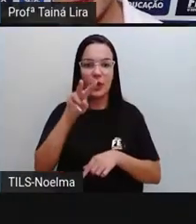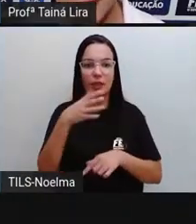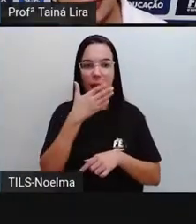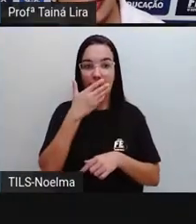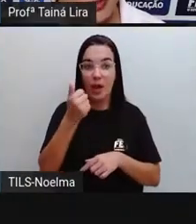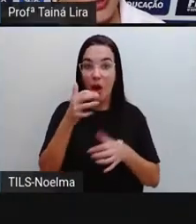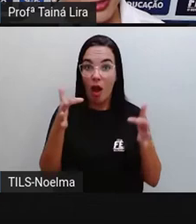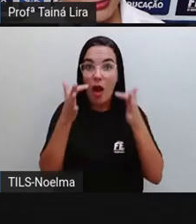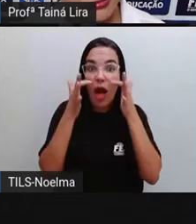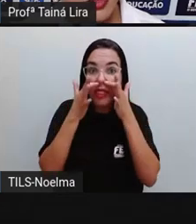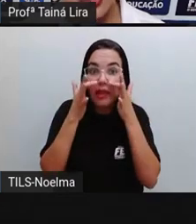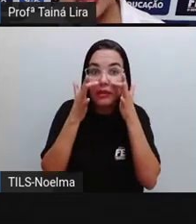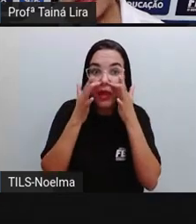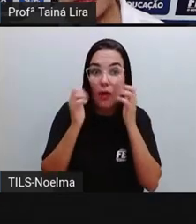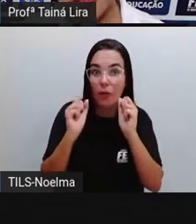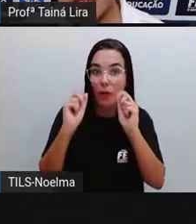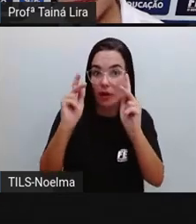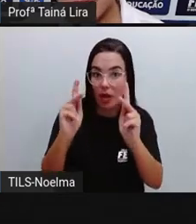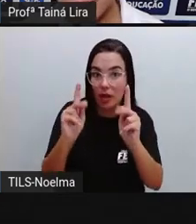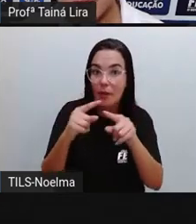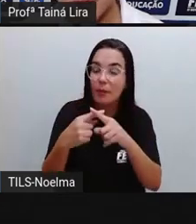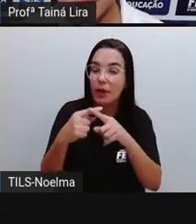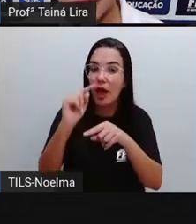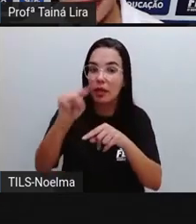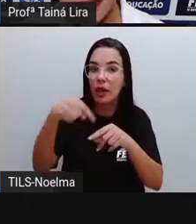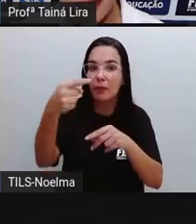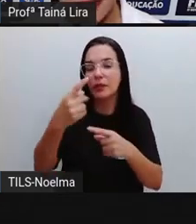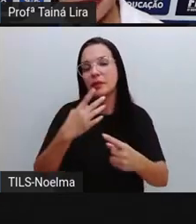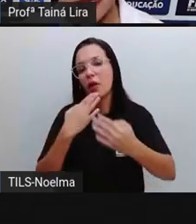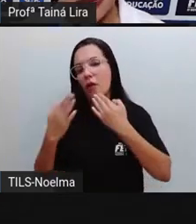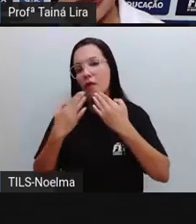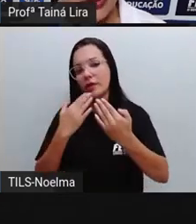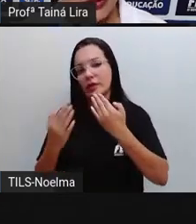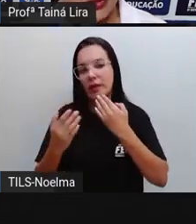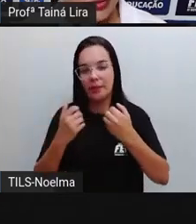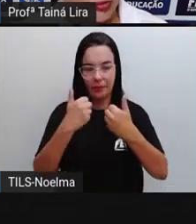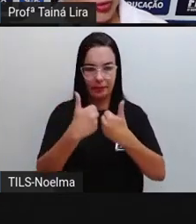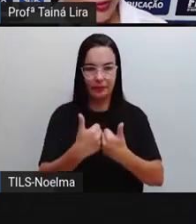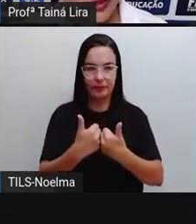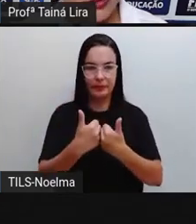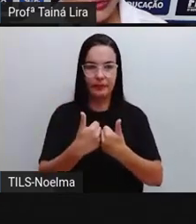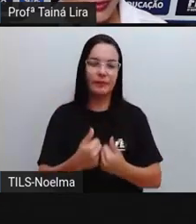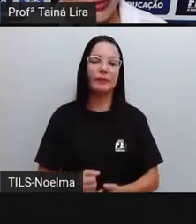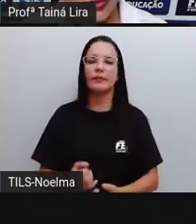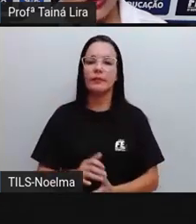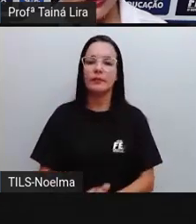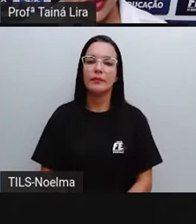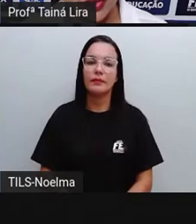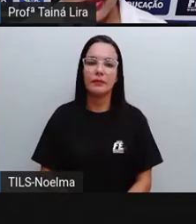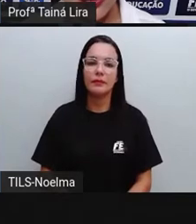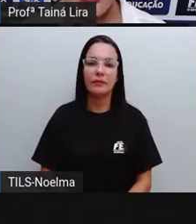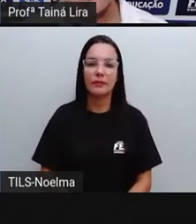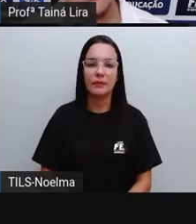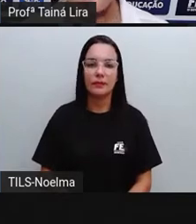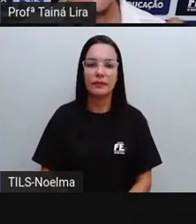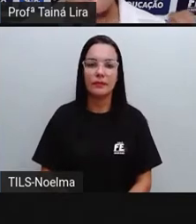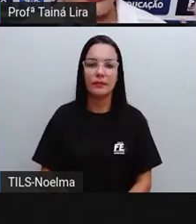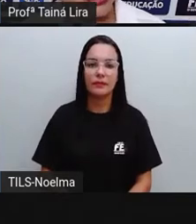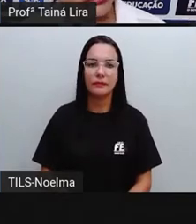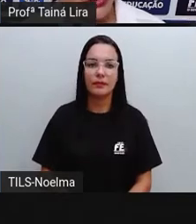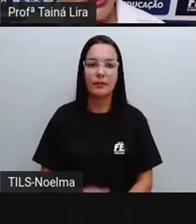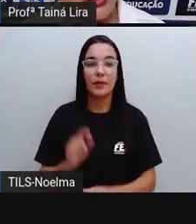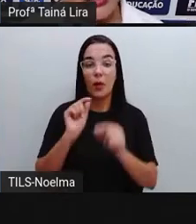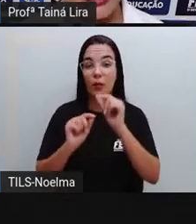Presta bastante atenção, que a gente vai fazer a discussão, tá? Sobre as informações do vídeo. Olha lá o que é um